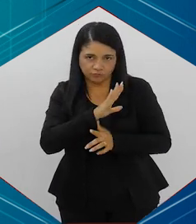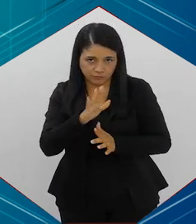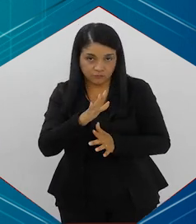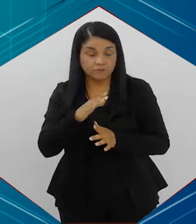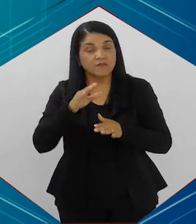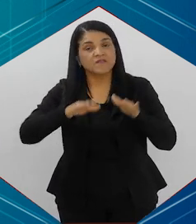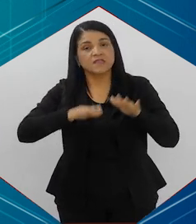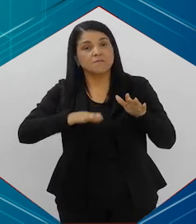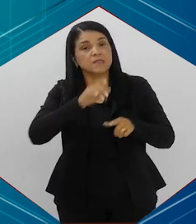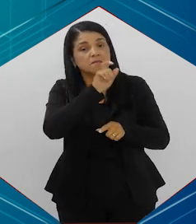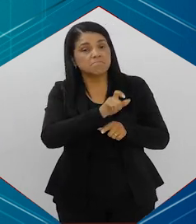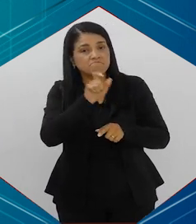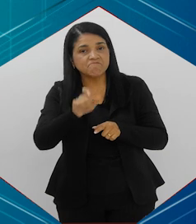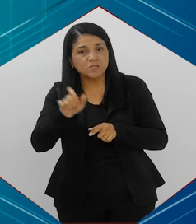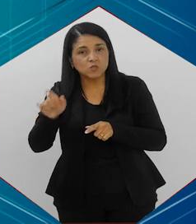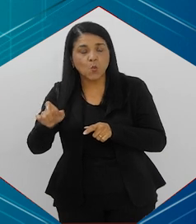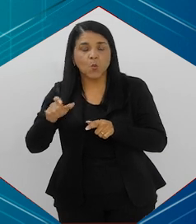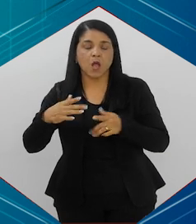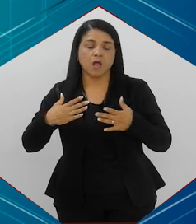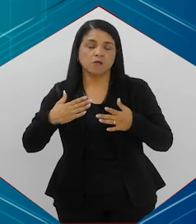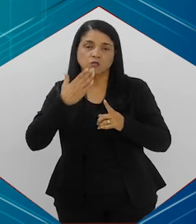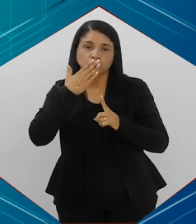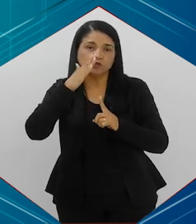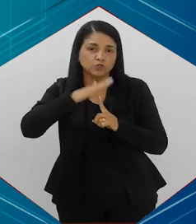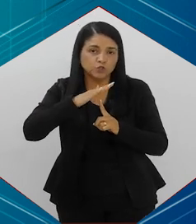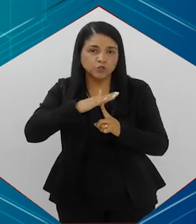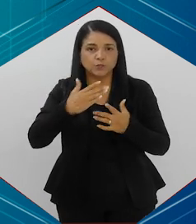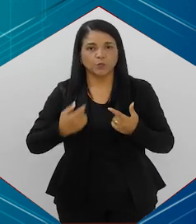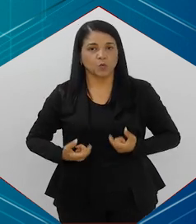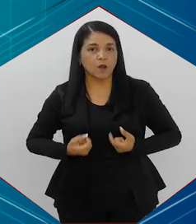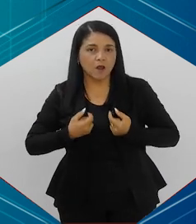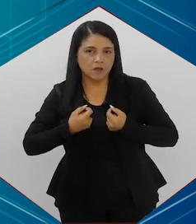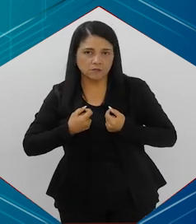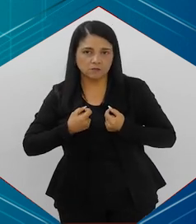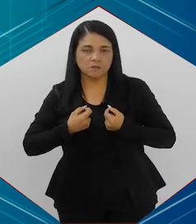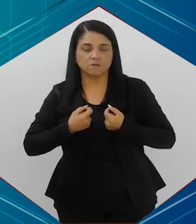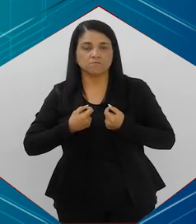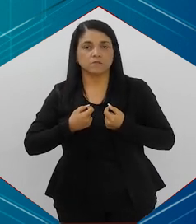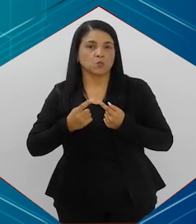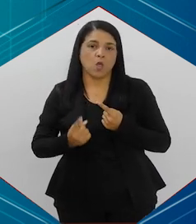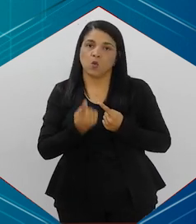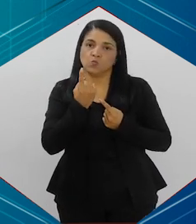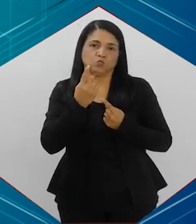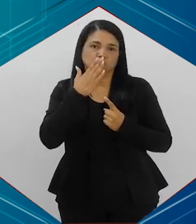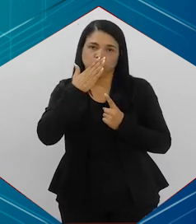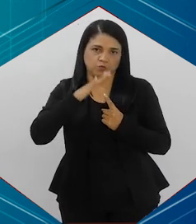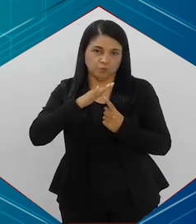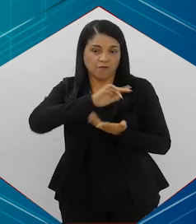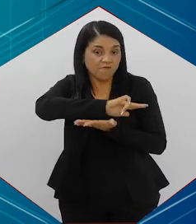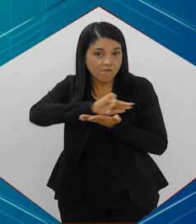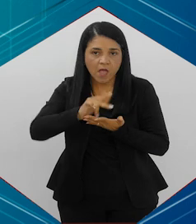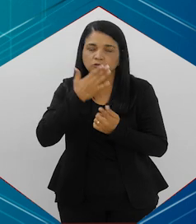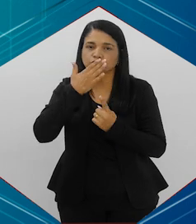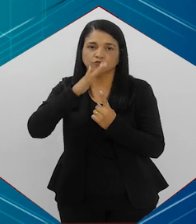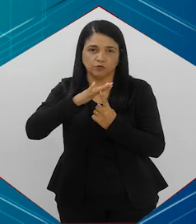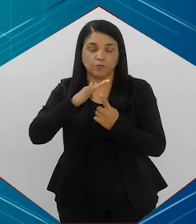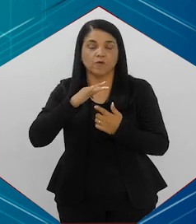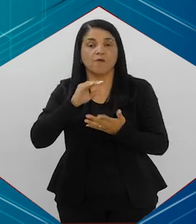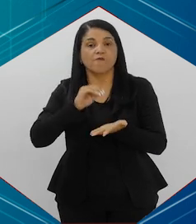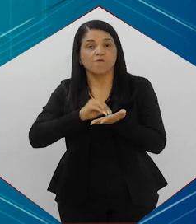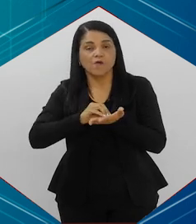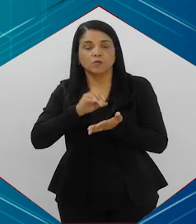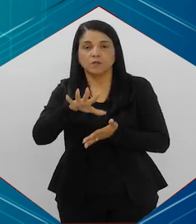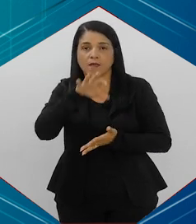Mas vai depender muito da localização, do tipo de câncer de pulmão, que não é só um, mas os principais são falta de ar,